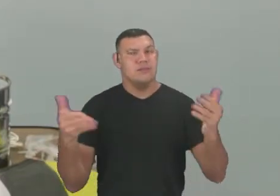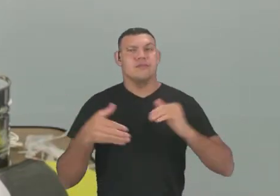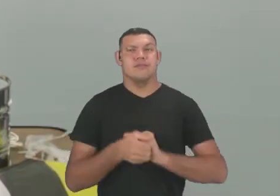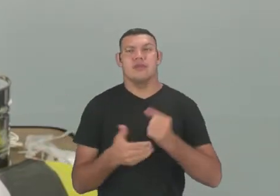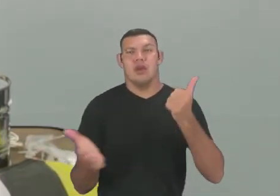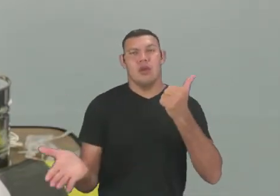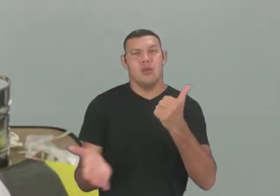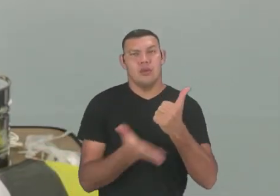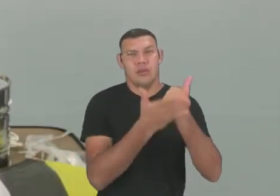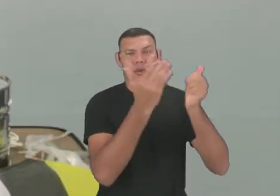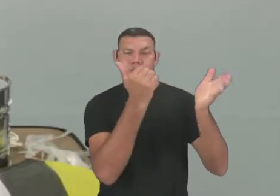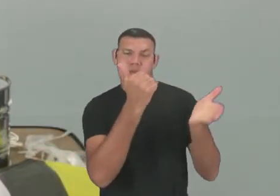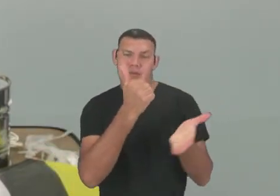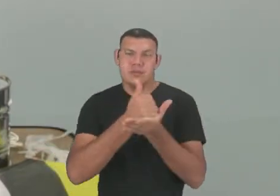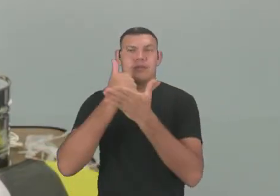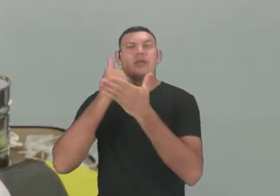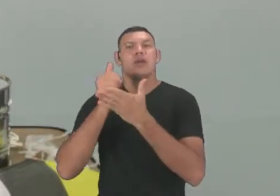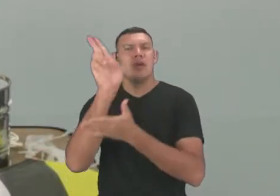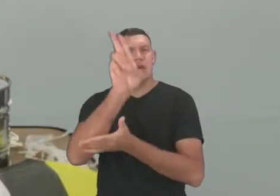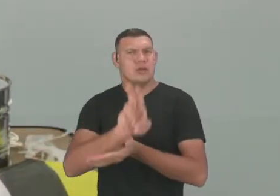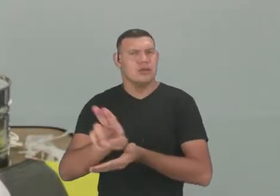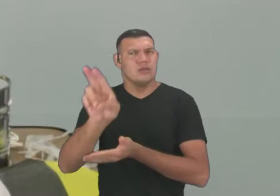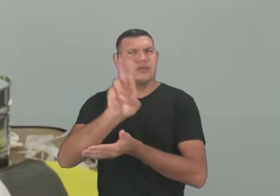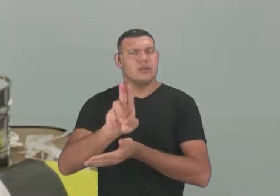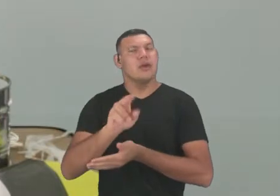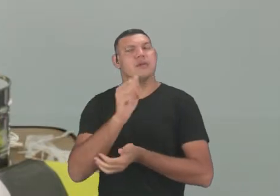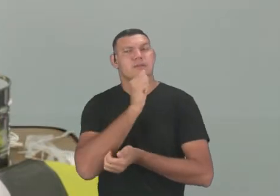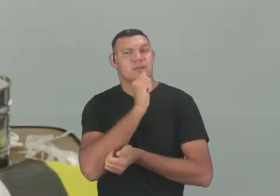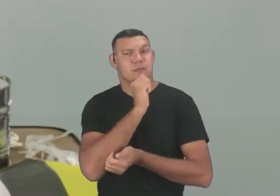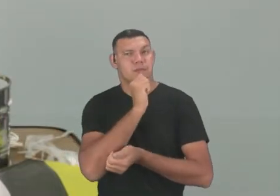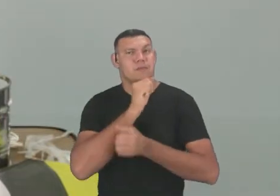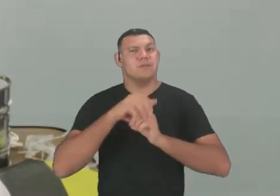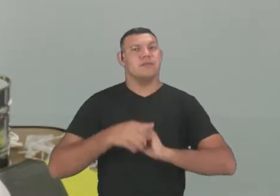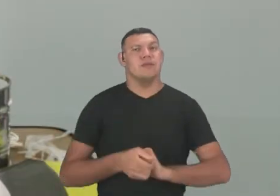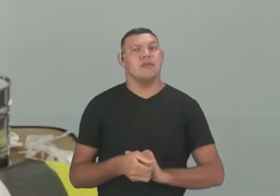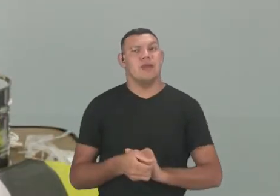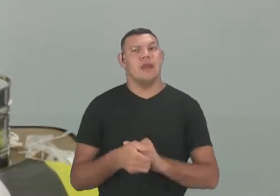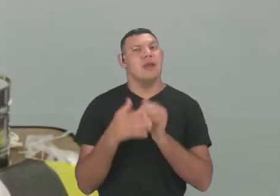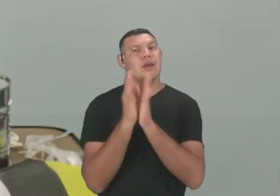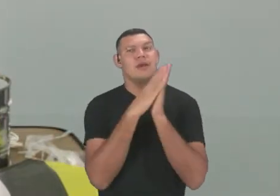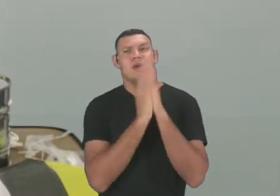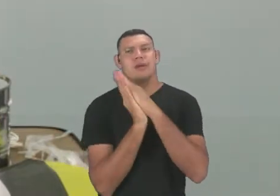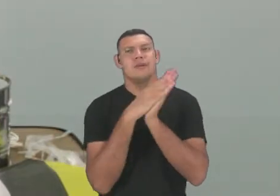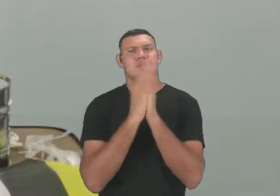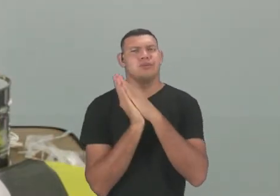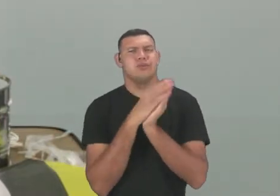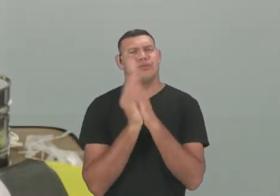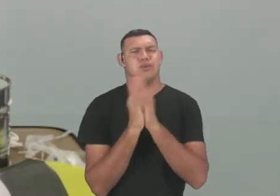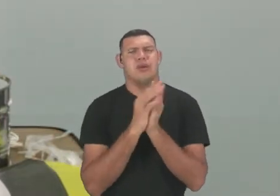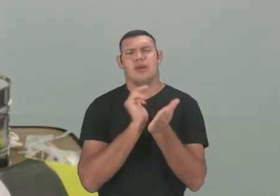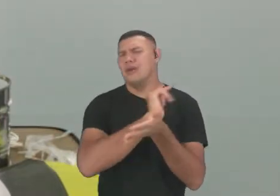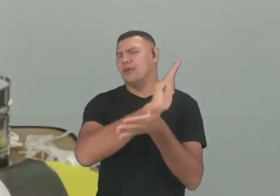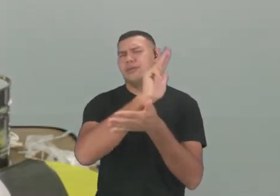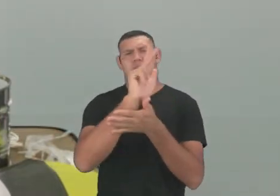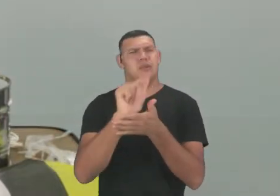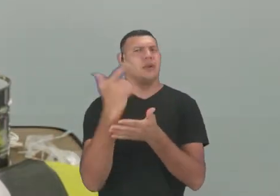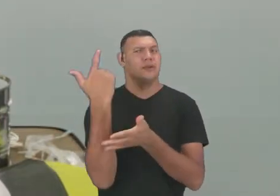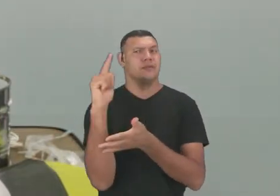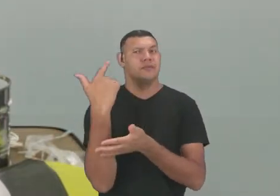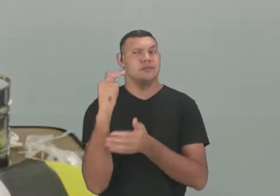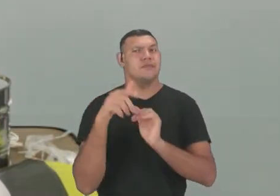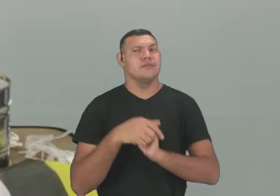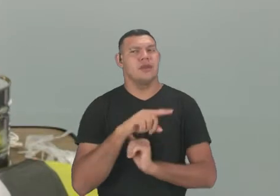peteca é muito utilizada, certo? As bonecas não tinham tantas variedades que tem hoje.